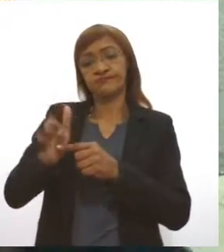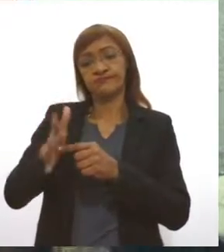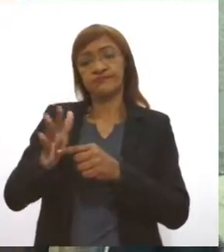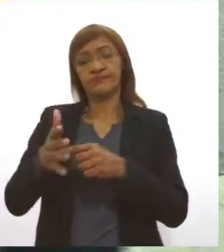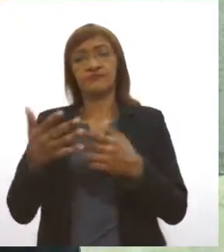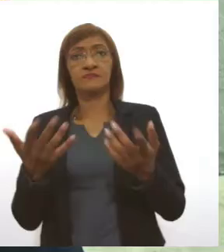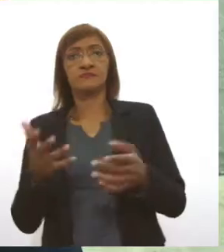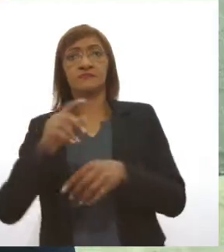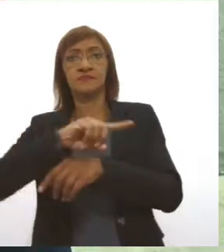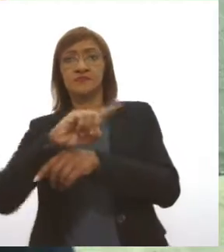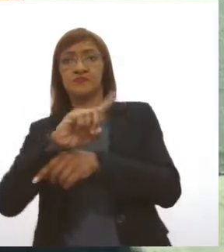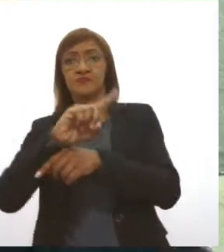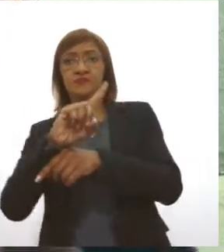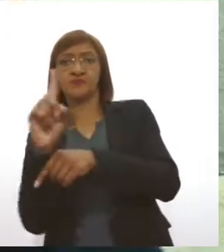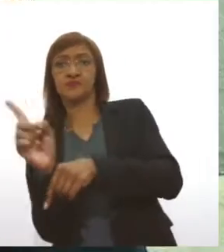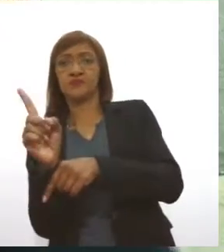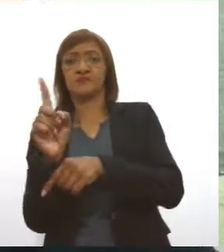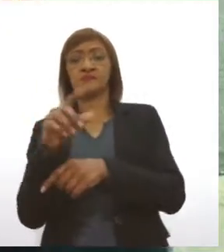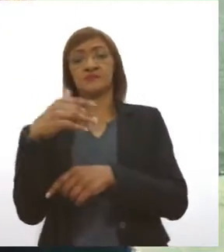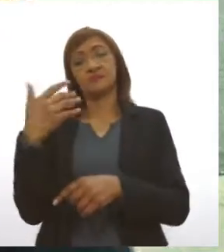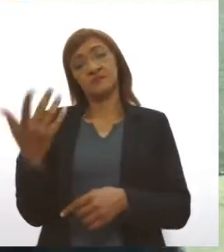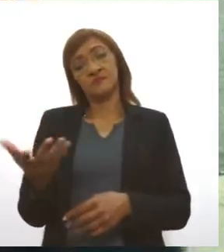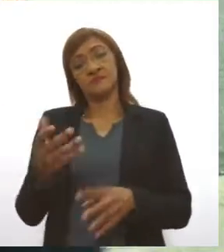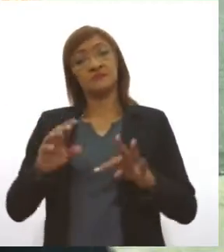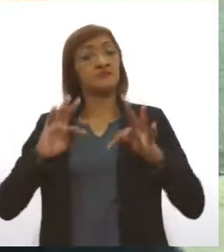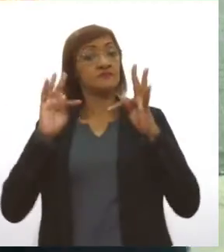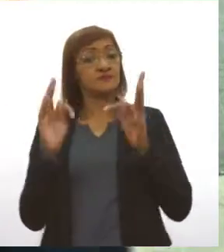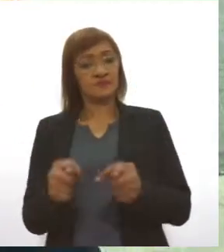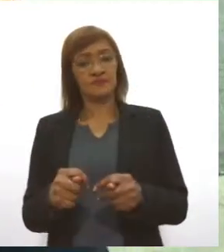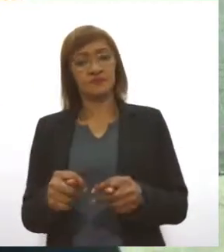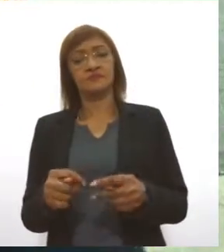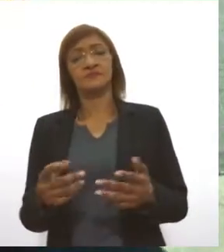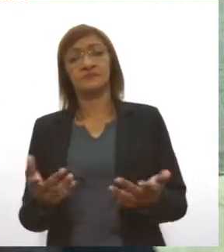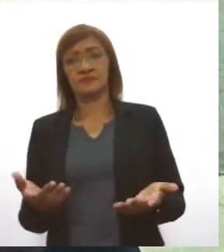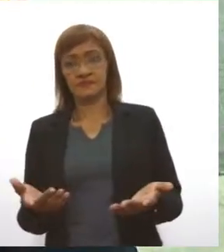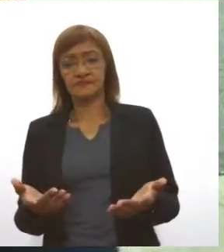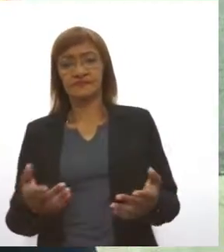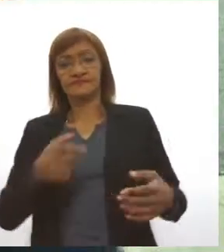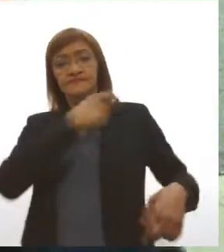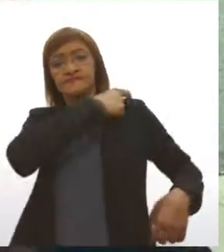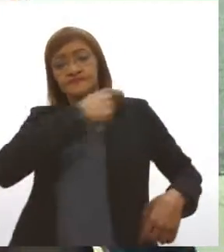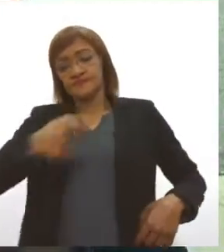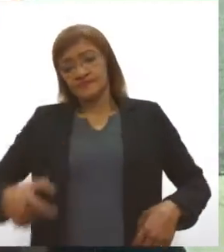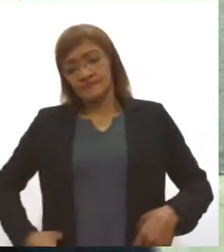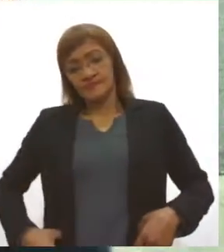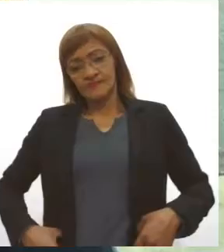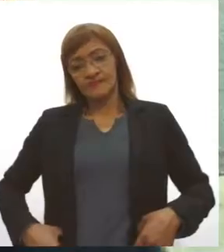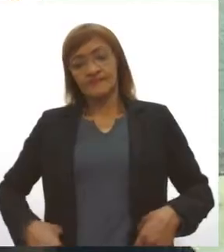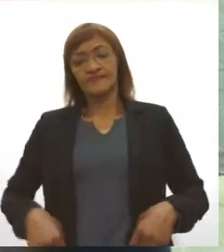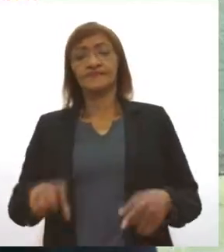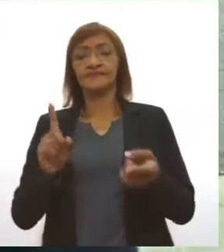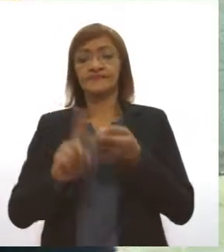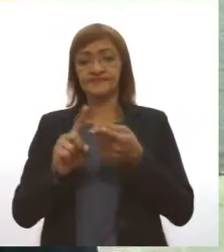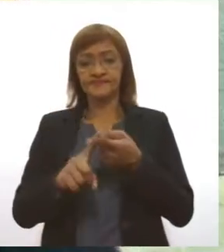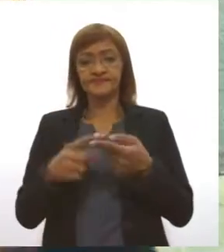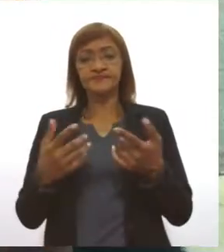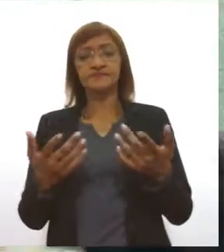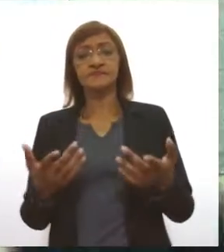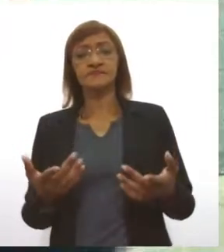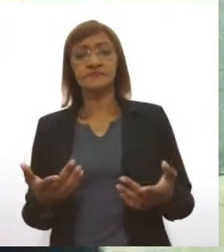verificar se o para-brisa está em condições, verificar se os cintos de segurança estão em condições, verificar também